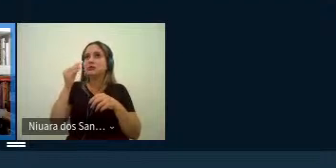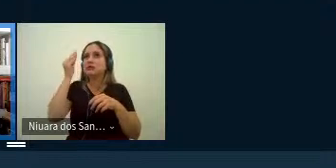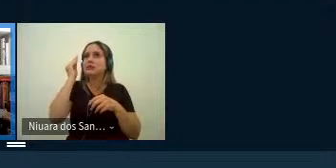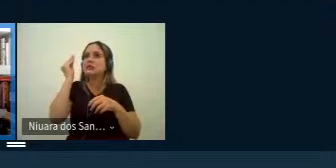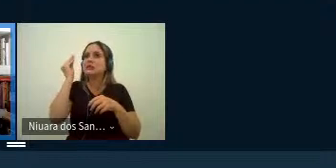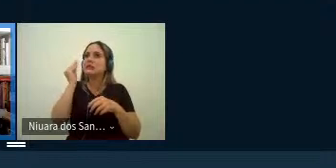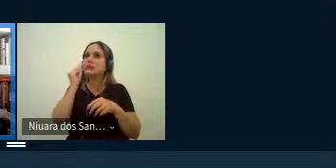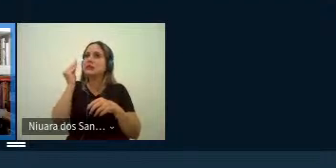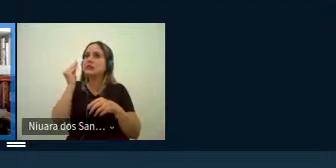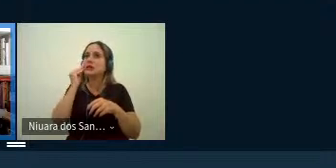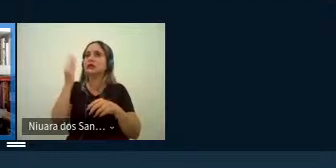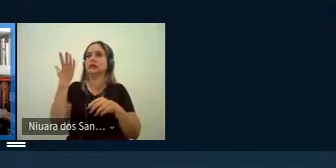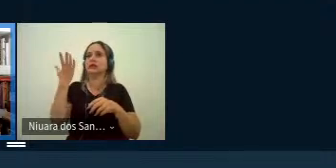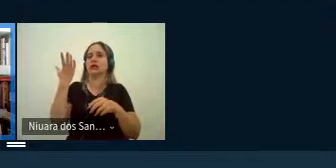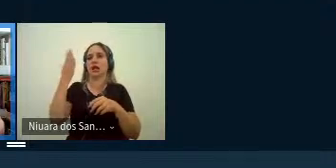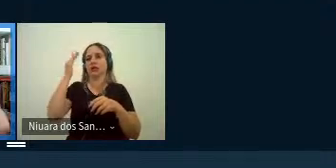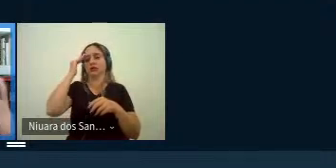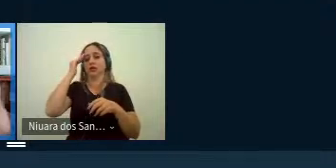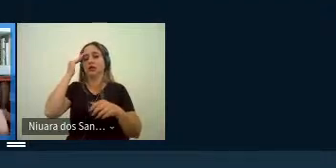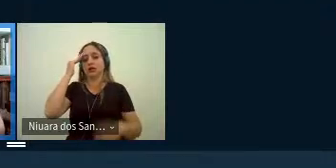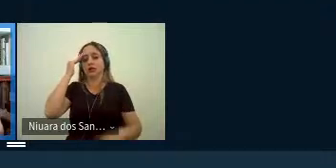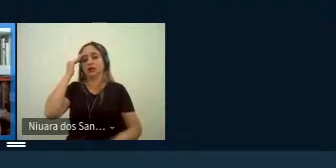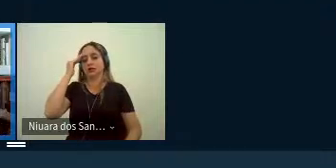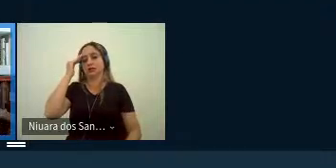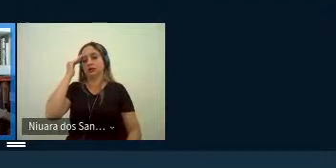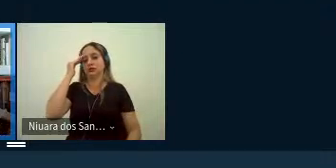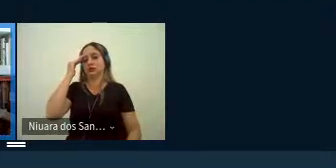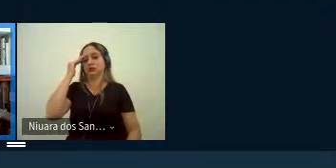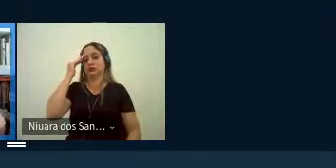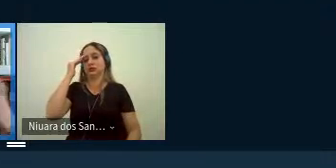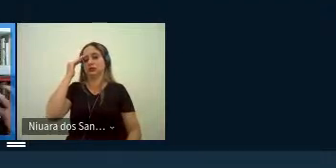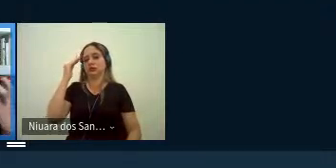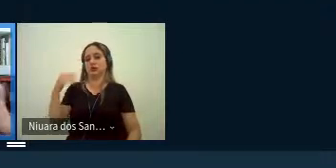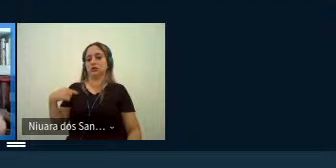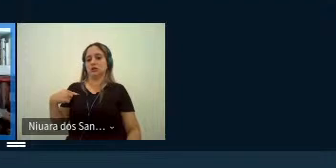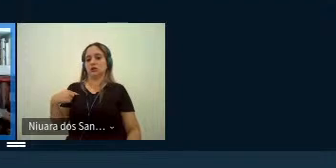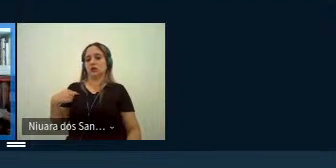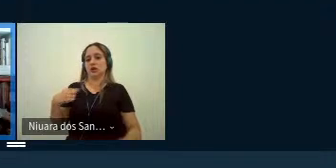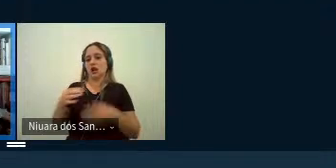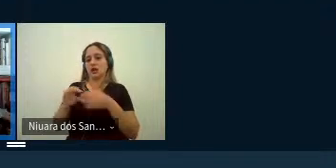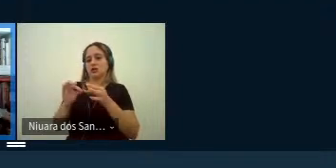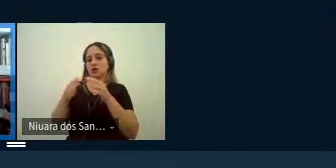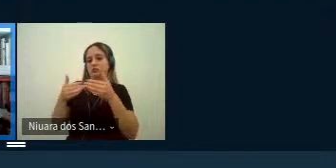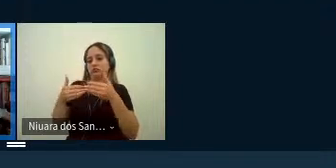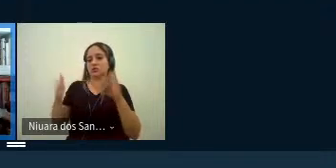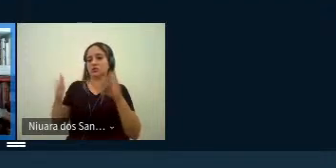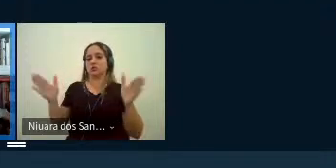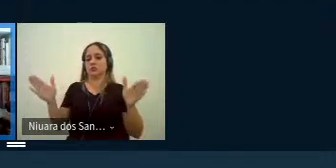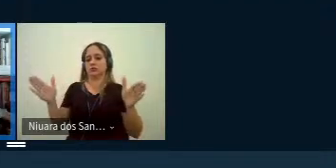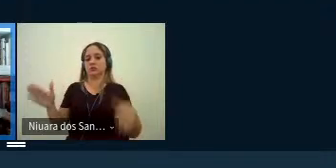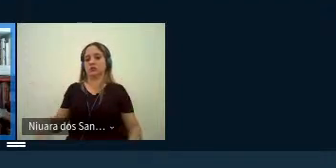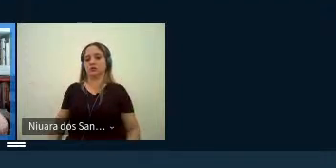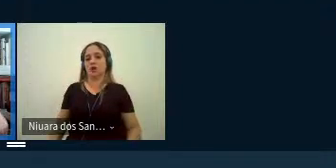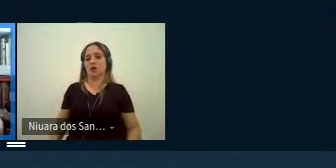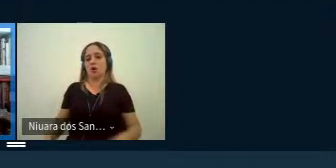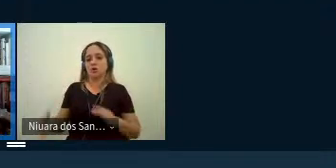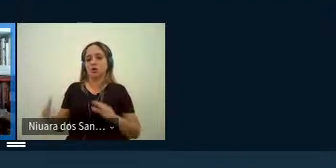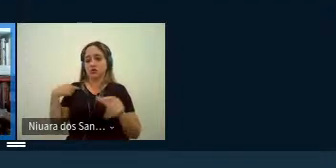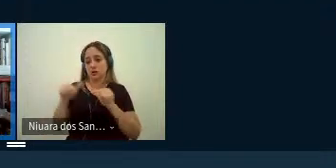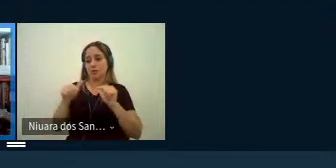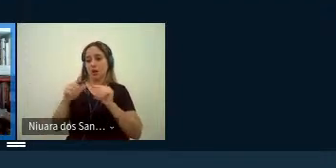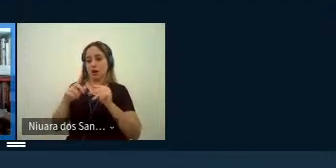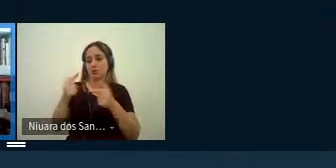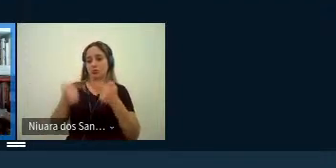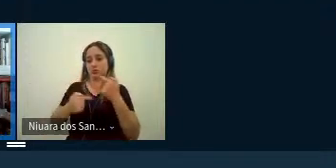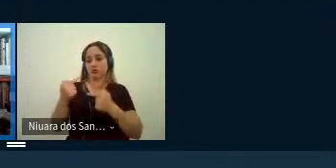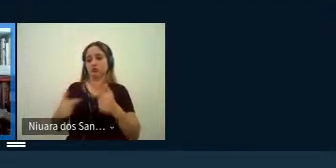e compreender né essa expansão né desse papel político né então